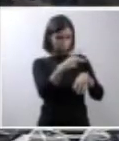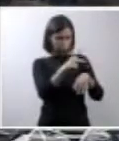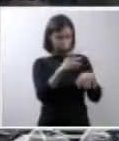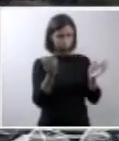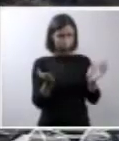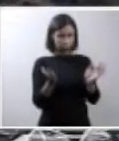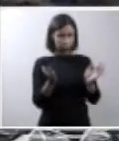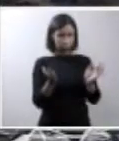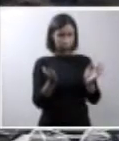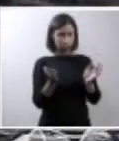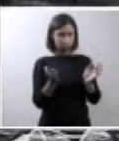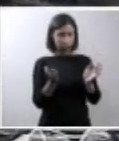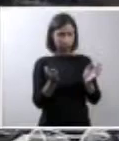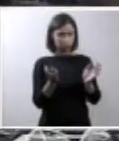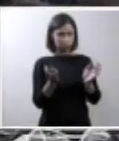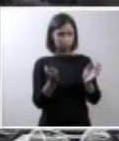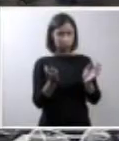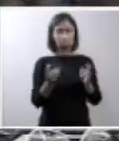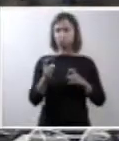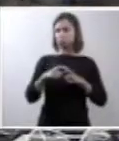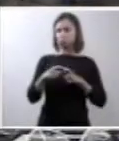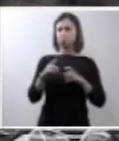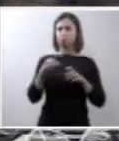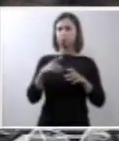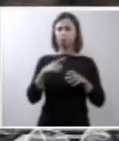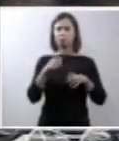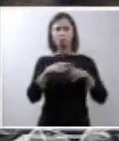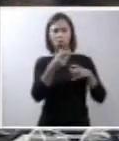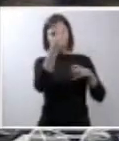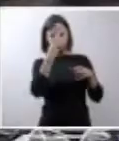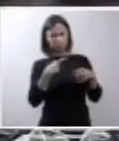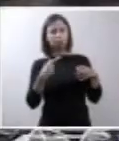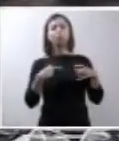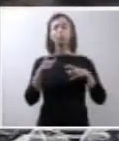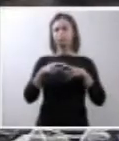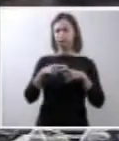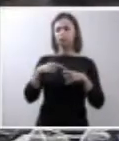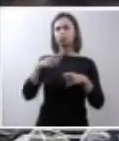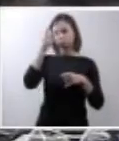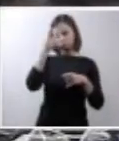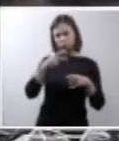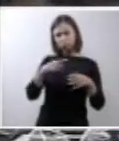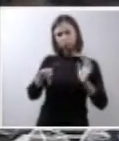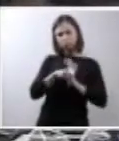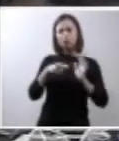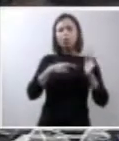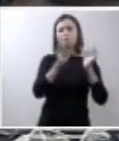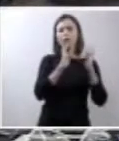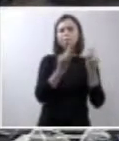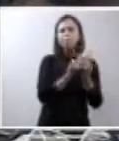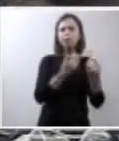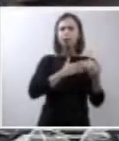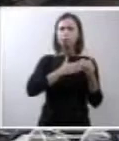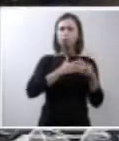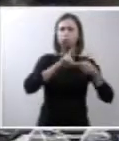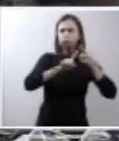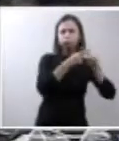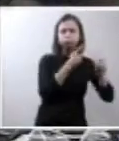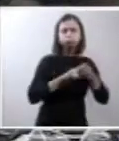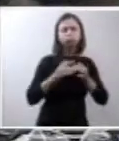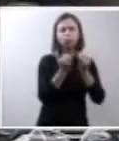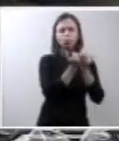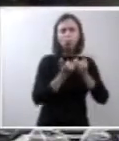alguma ele esperou a minha decisão e a decisão dos meus familiares deixou eu